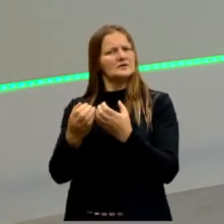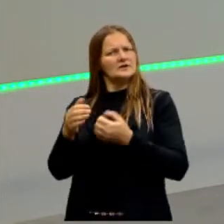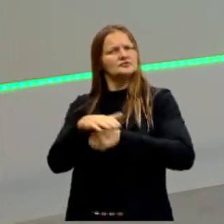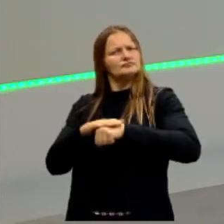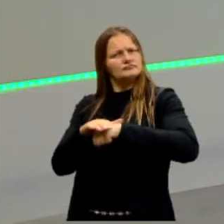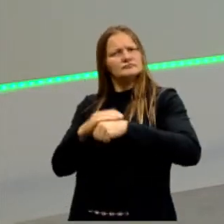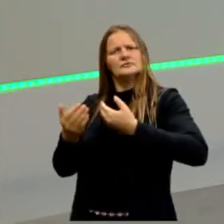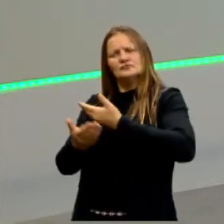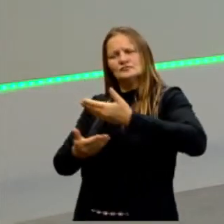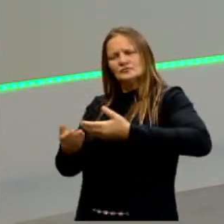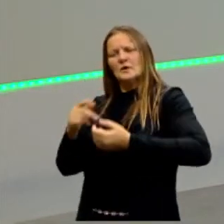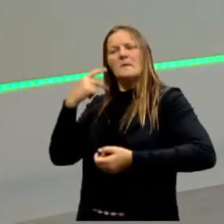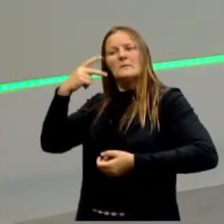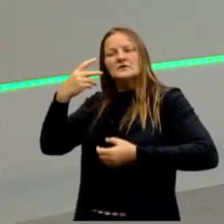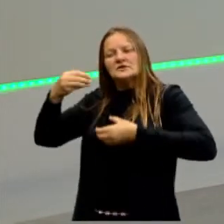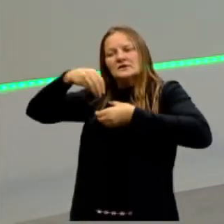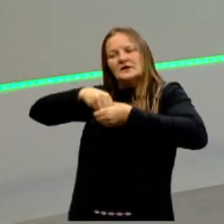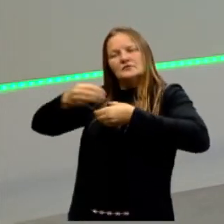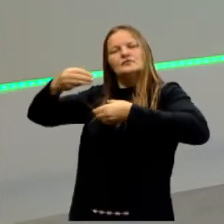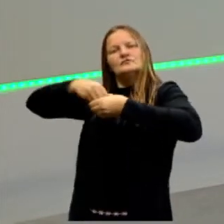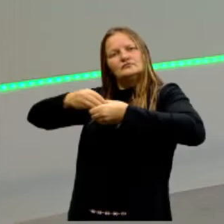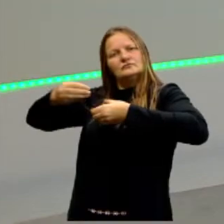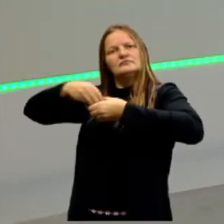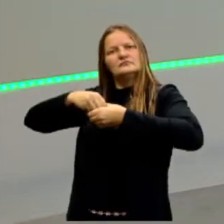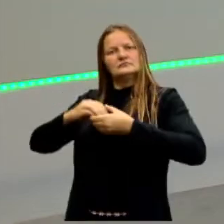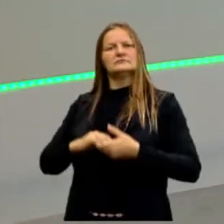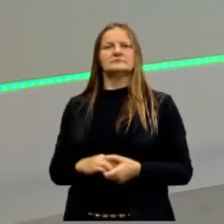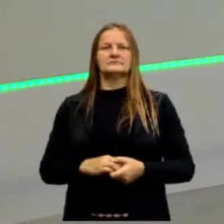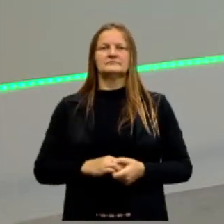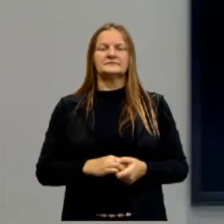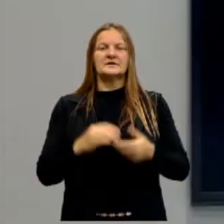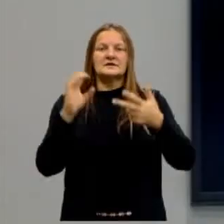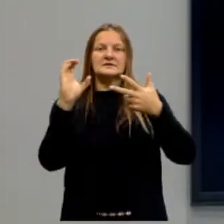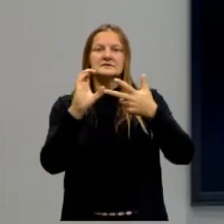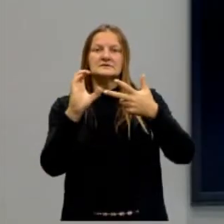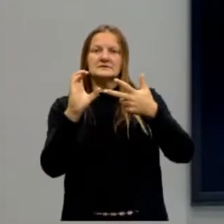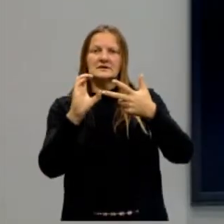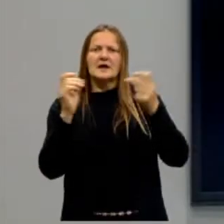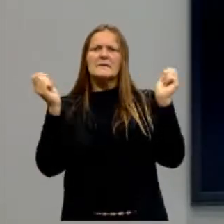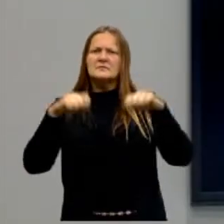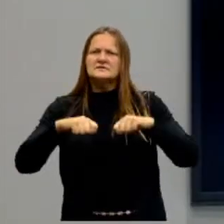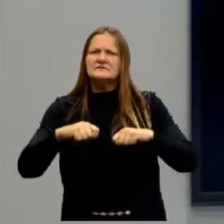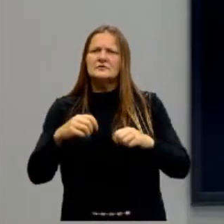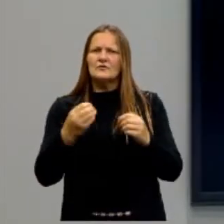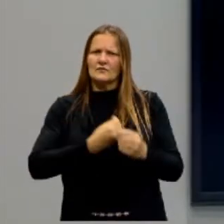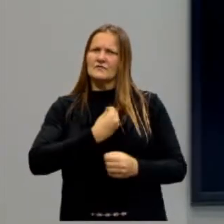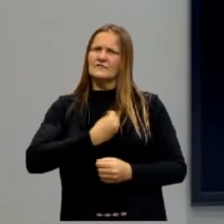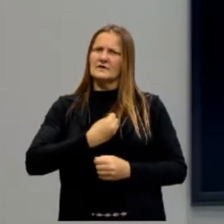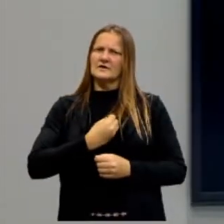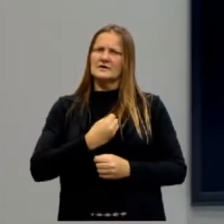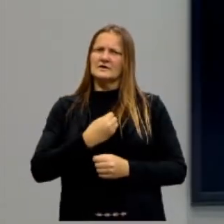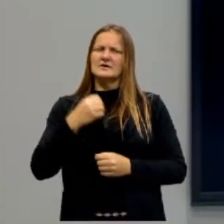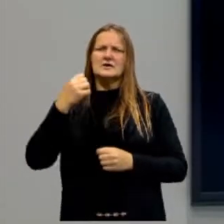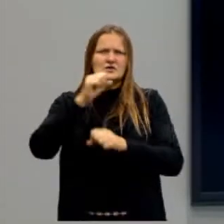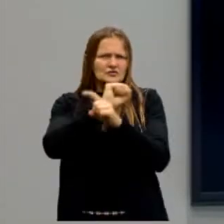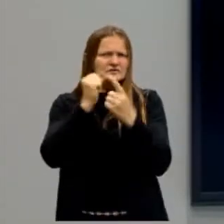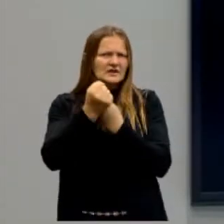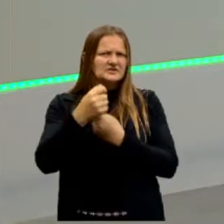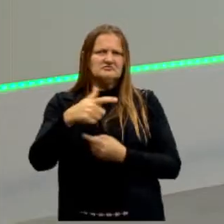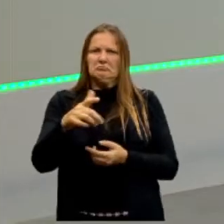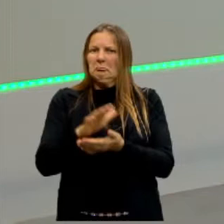uma organização política. Até grupos menores. Letra C. É possível viver em sociedade sem política?